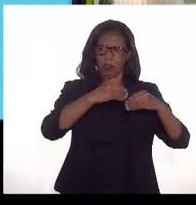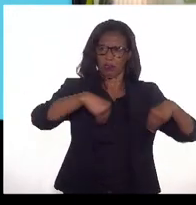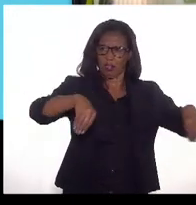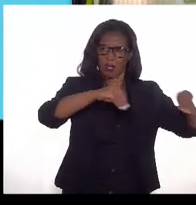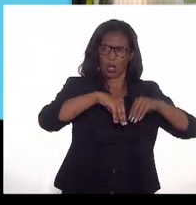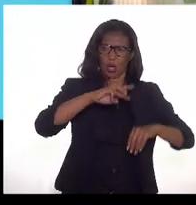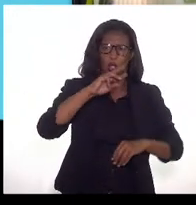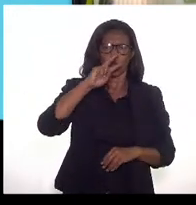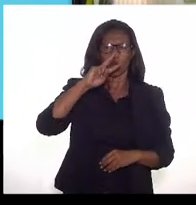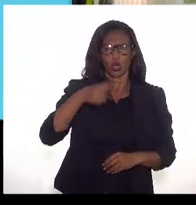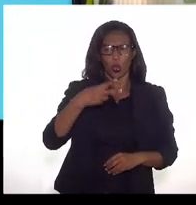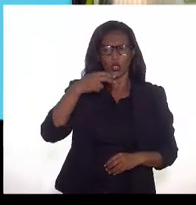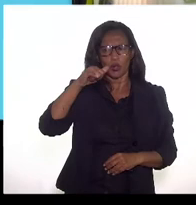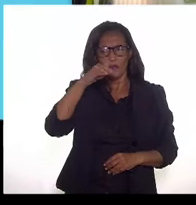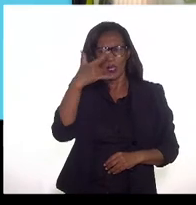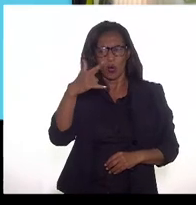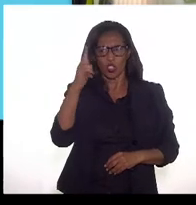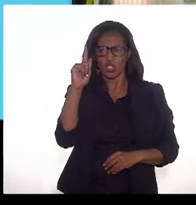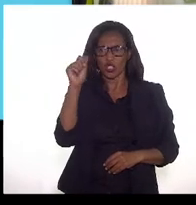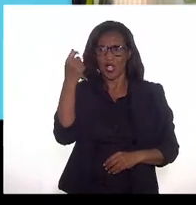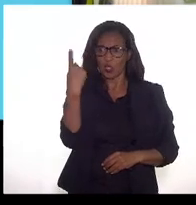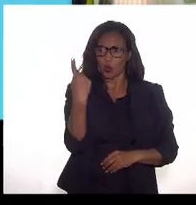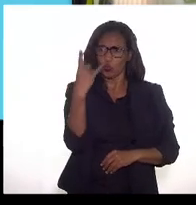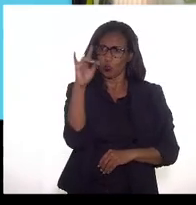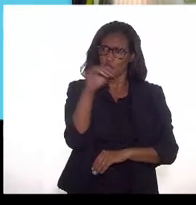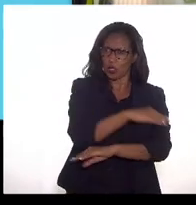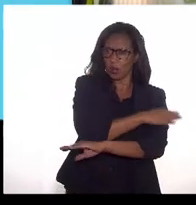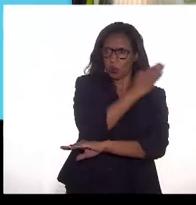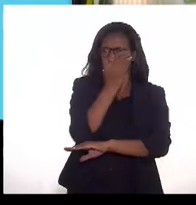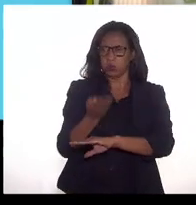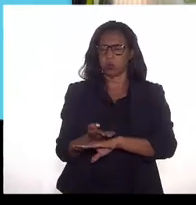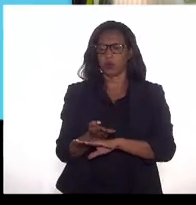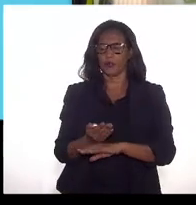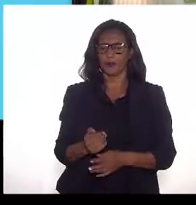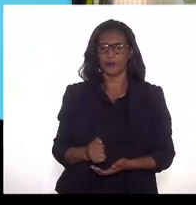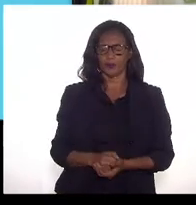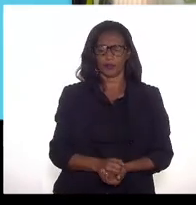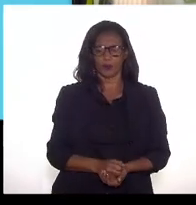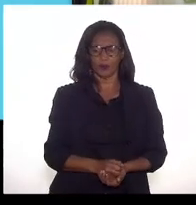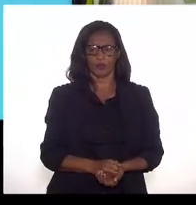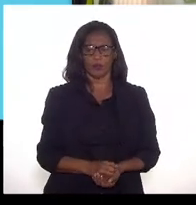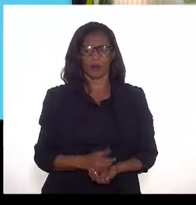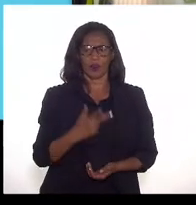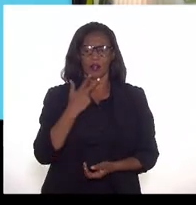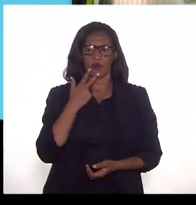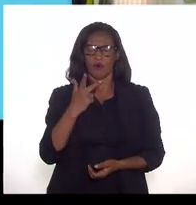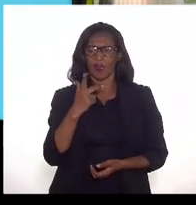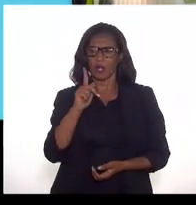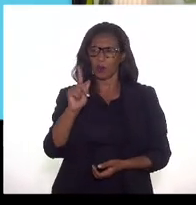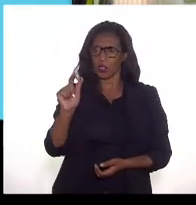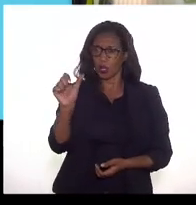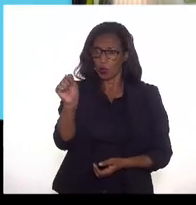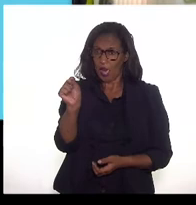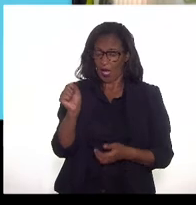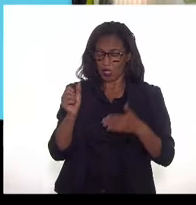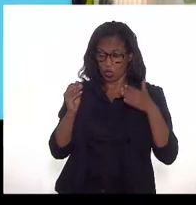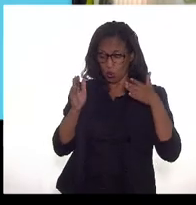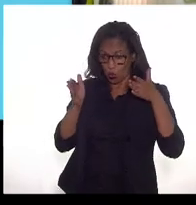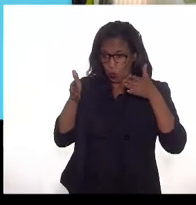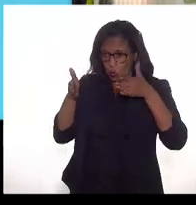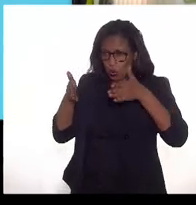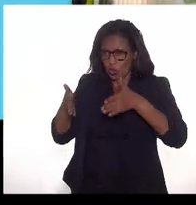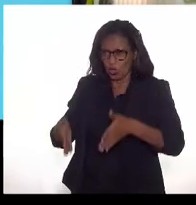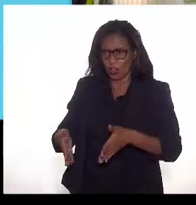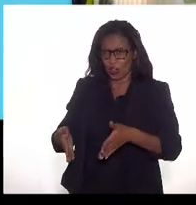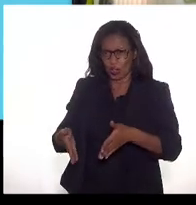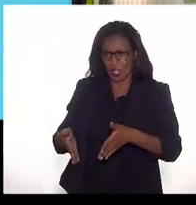públicos por dia de gás nós estamos falando de um gás que ao chegar no mercado tem